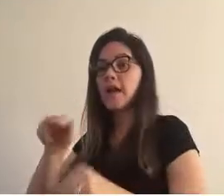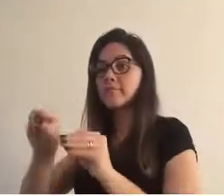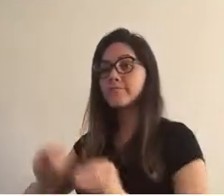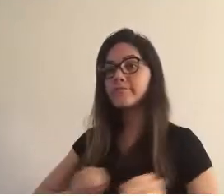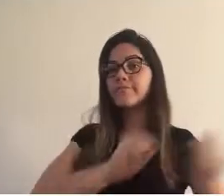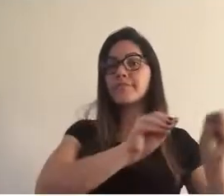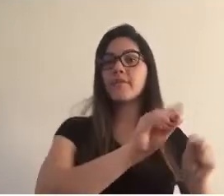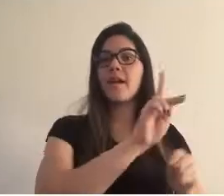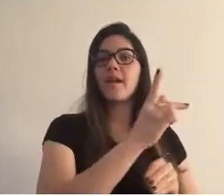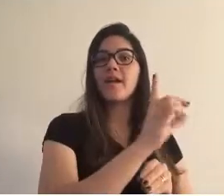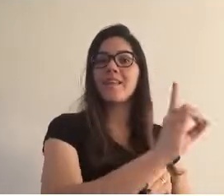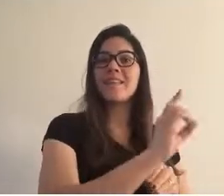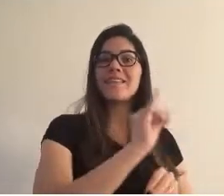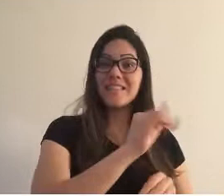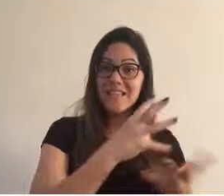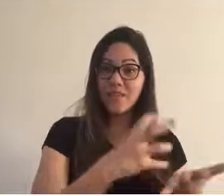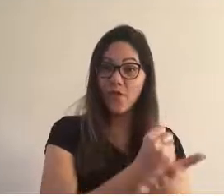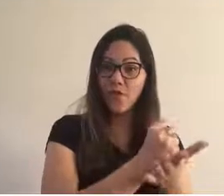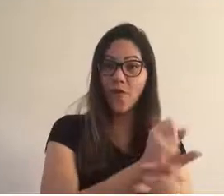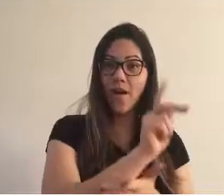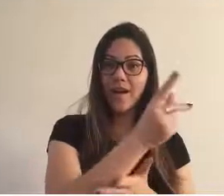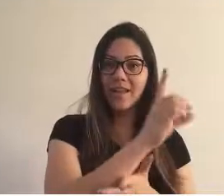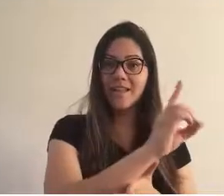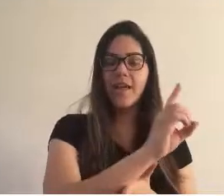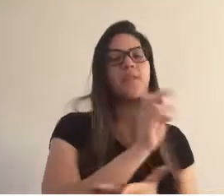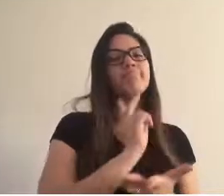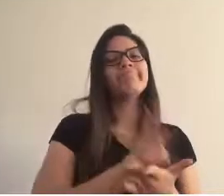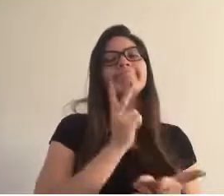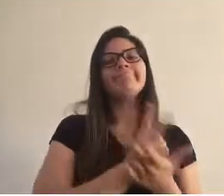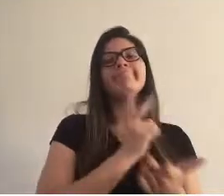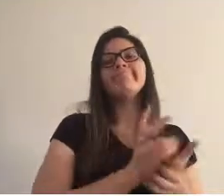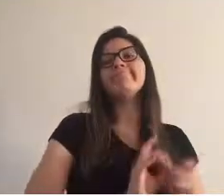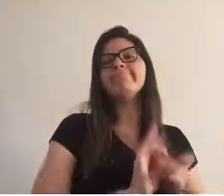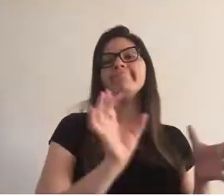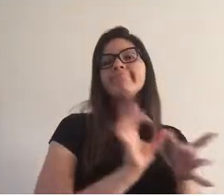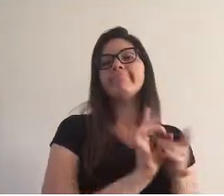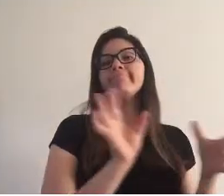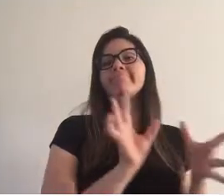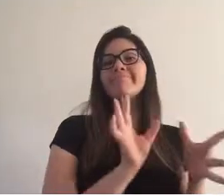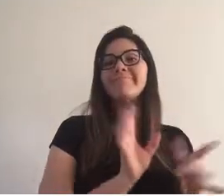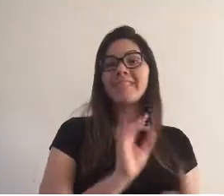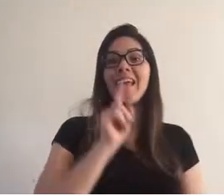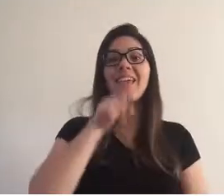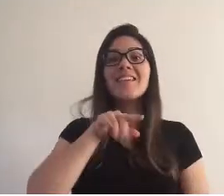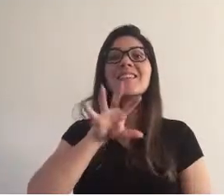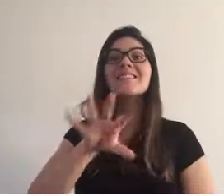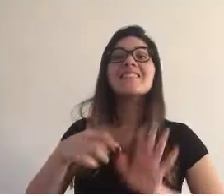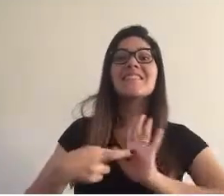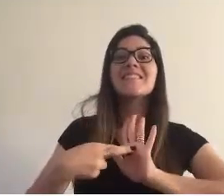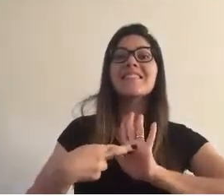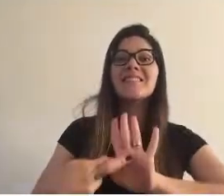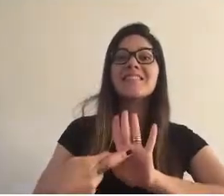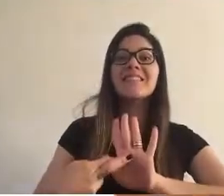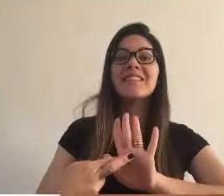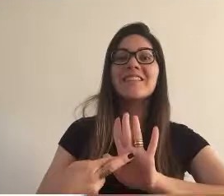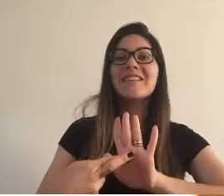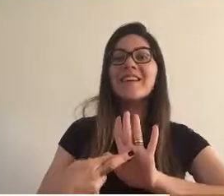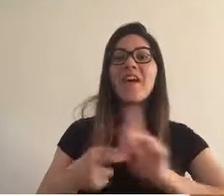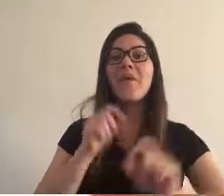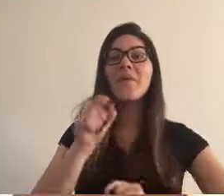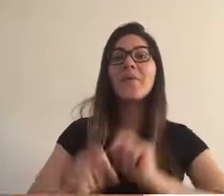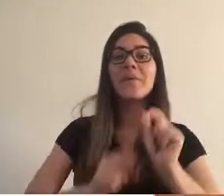memória RAM para o HD. Uma vez salvo no HD, o trabalho estará sempre disponível. Esta é uma reprodução